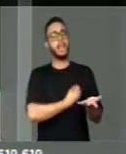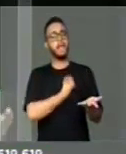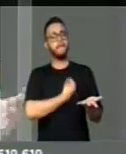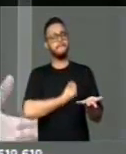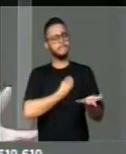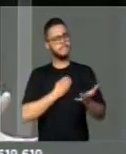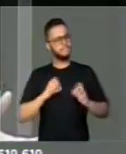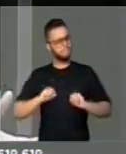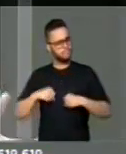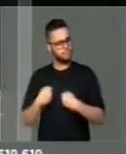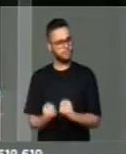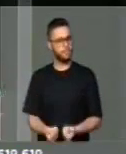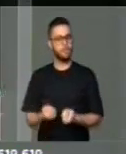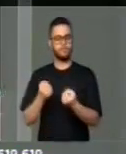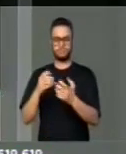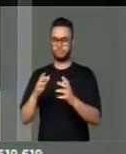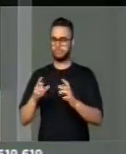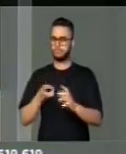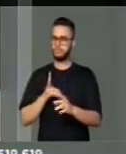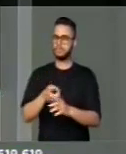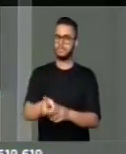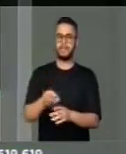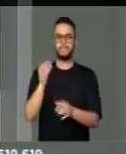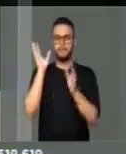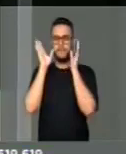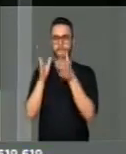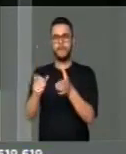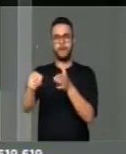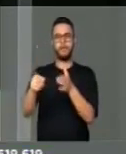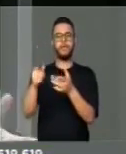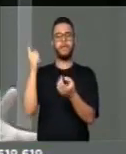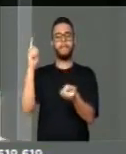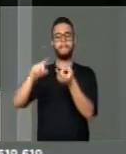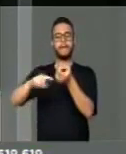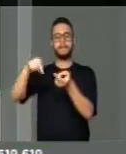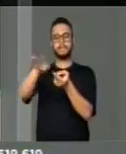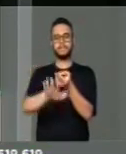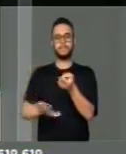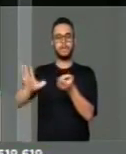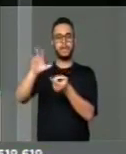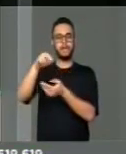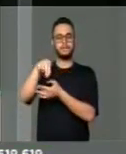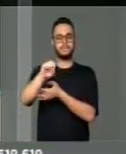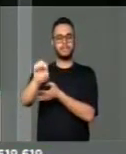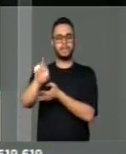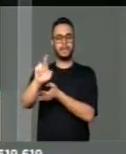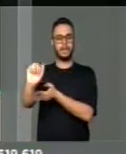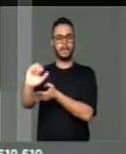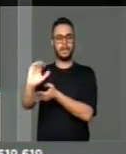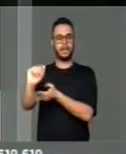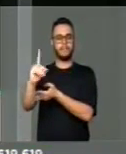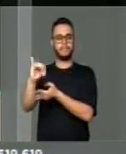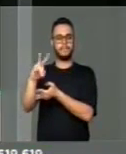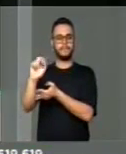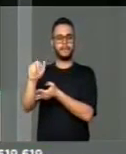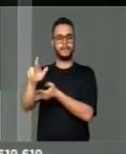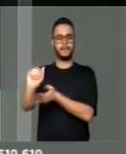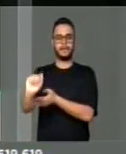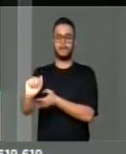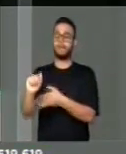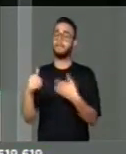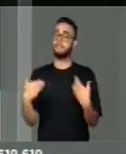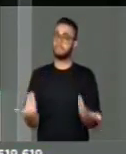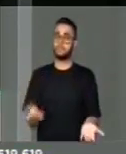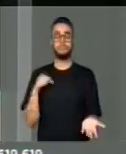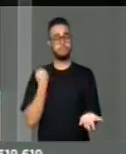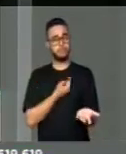todo o seu trabalho em prol daquele Parque Nacional da Serra da Capivara. E sabemos o